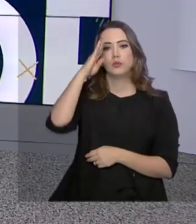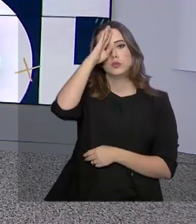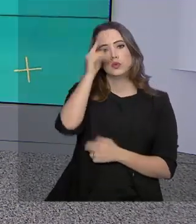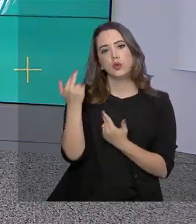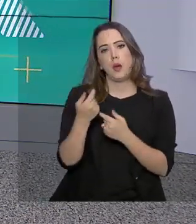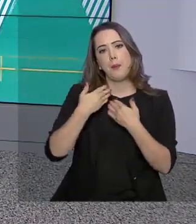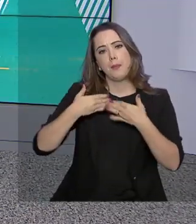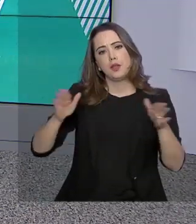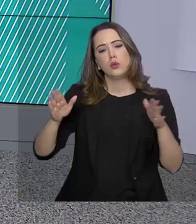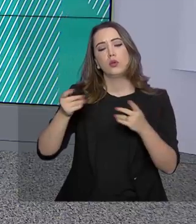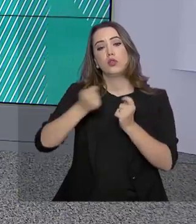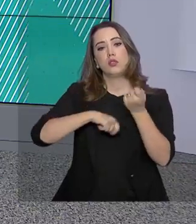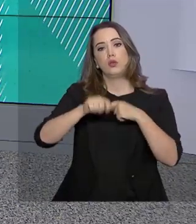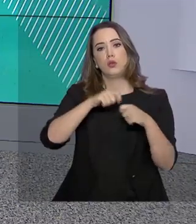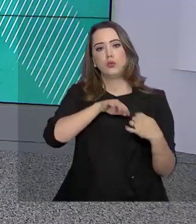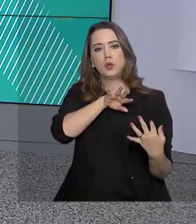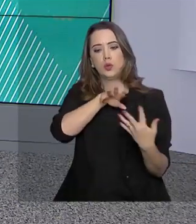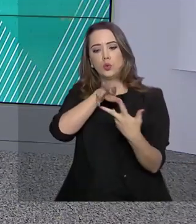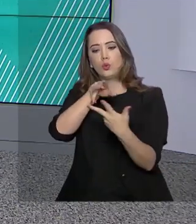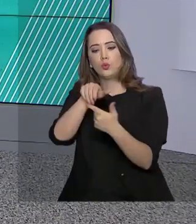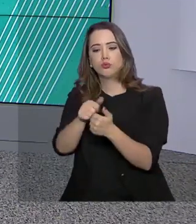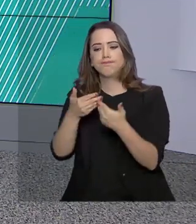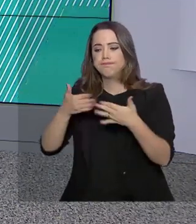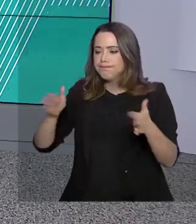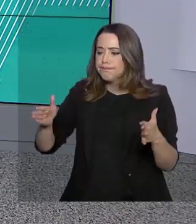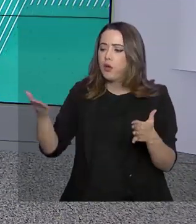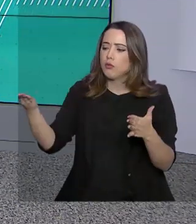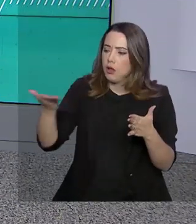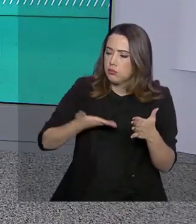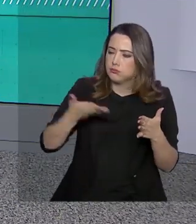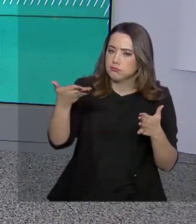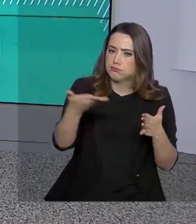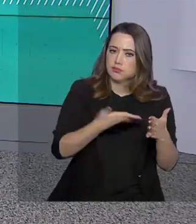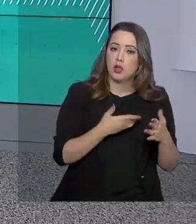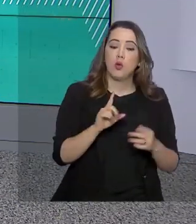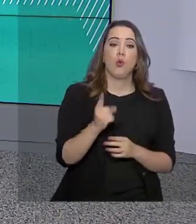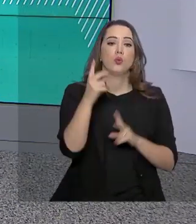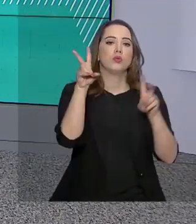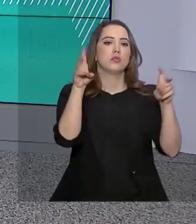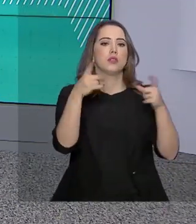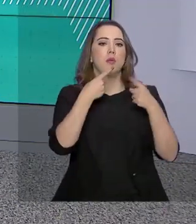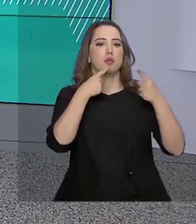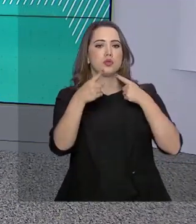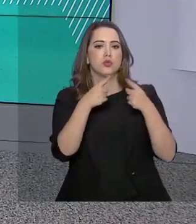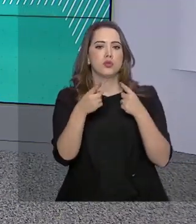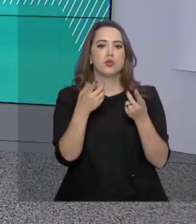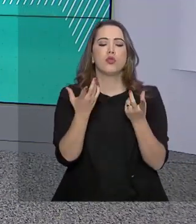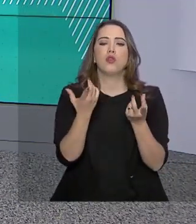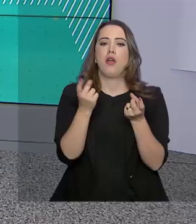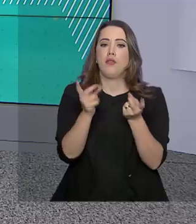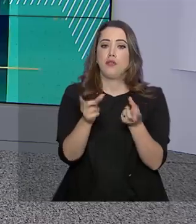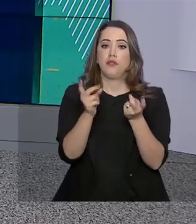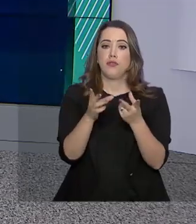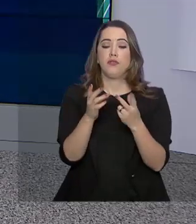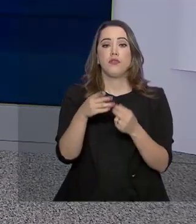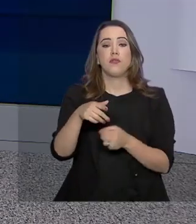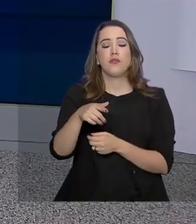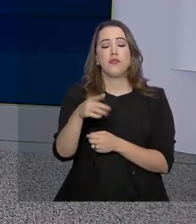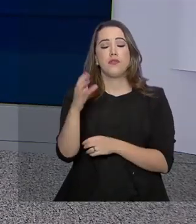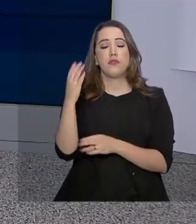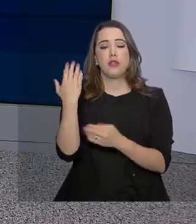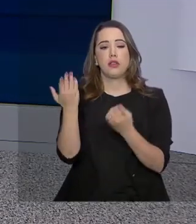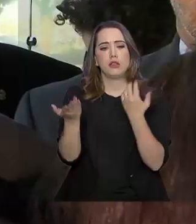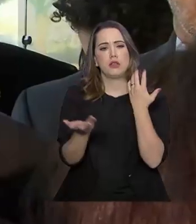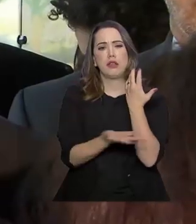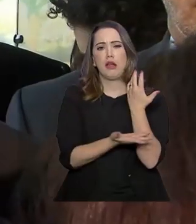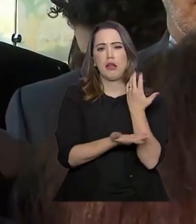economia para o mundo gradualmente. O ministro destaca que um dos assuntos discutidos foi o mercado da cana-de-açúcar e etanol.